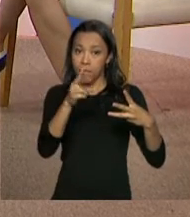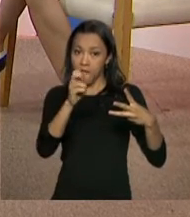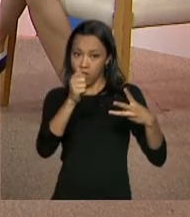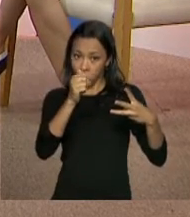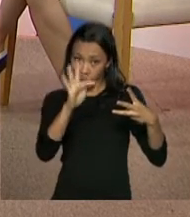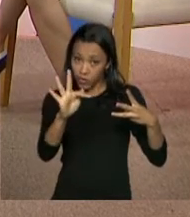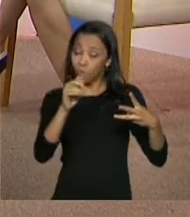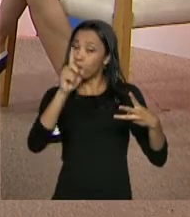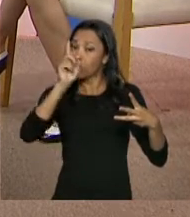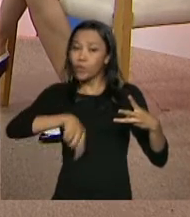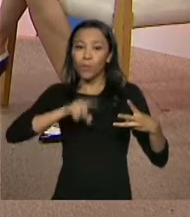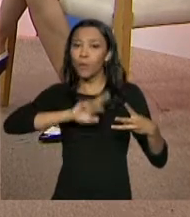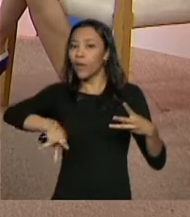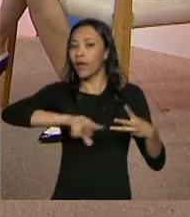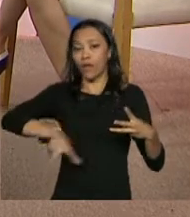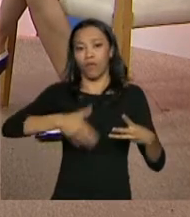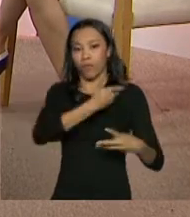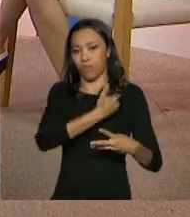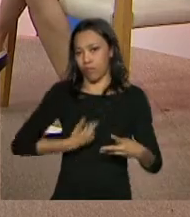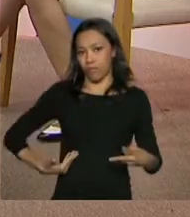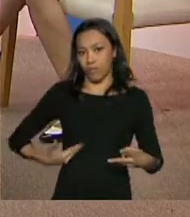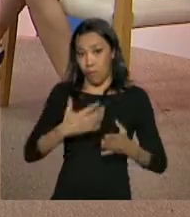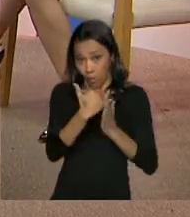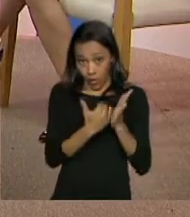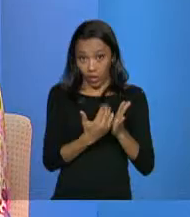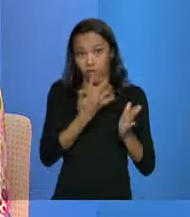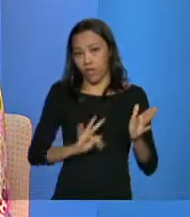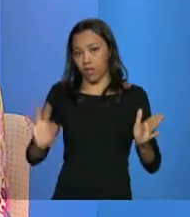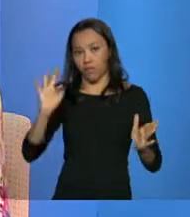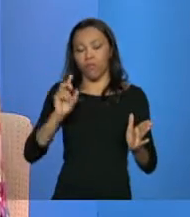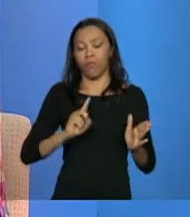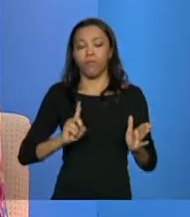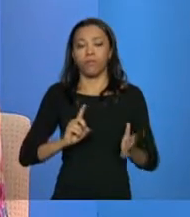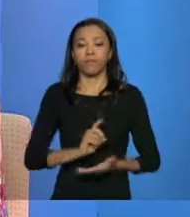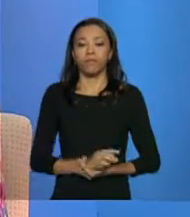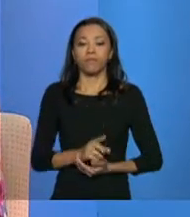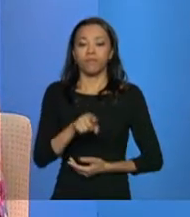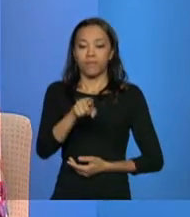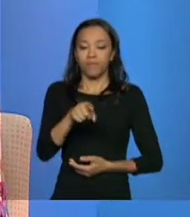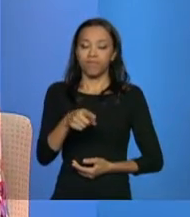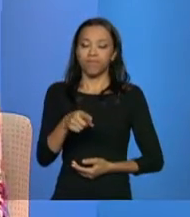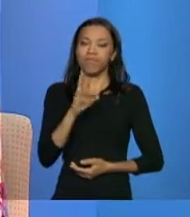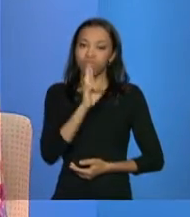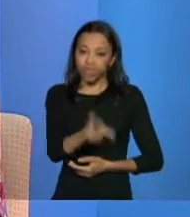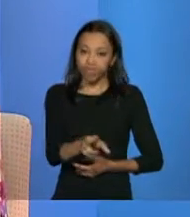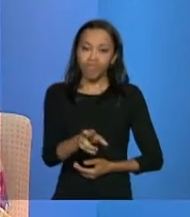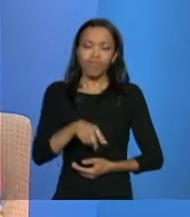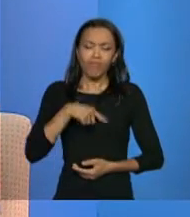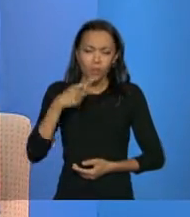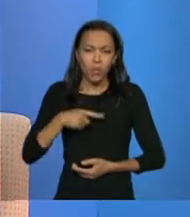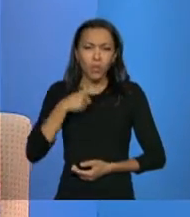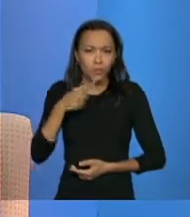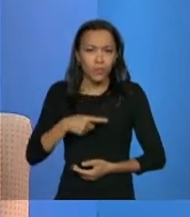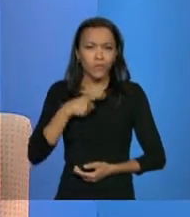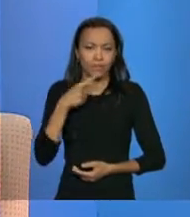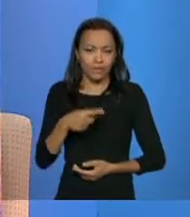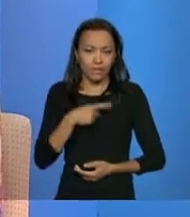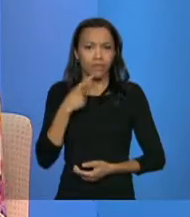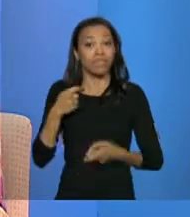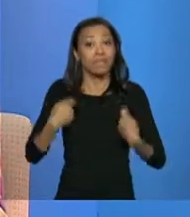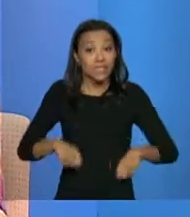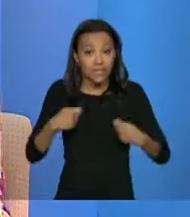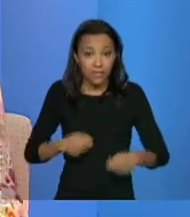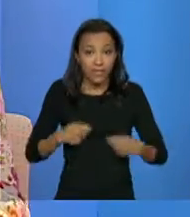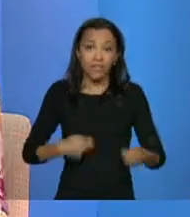federal. Joana. Essa é uma dúvida recorrente. Nossa, não só pode, deve cadastrar.